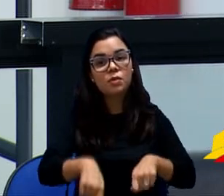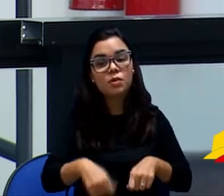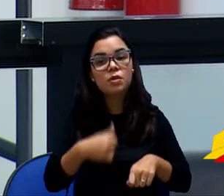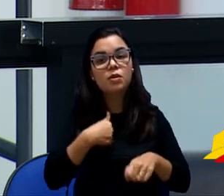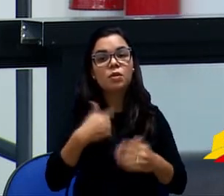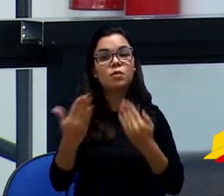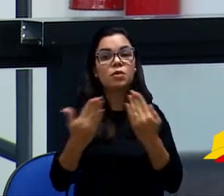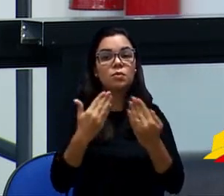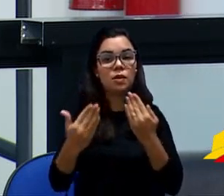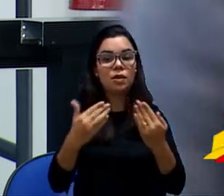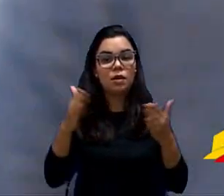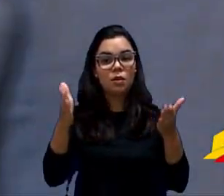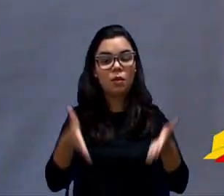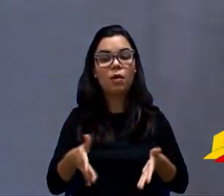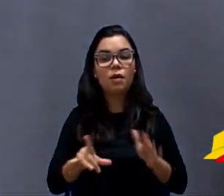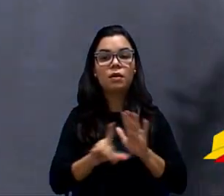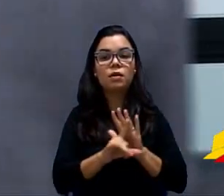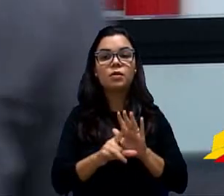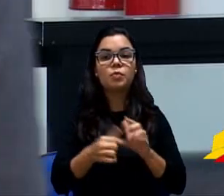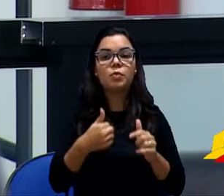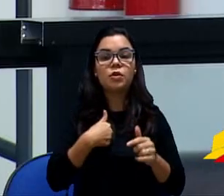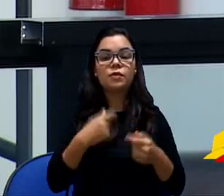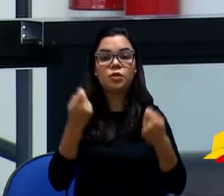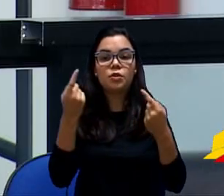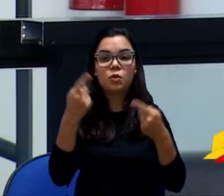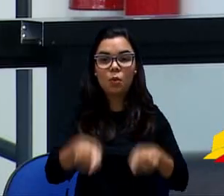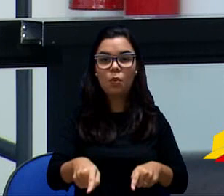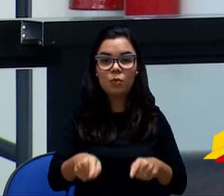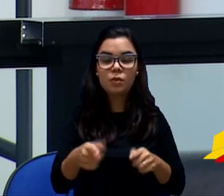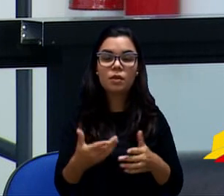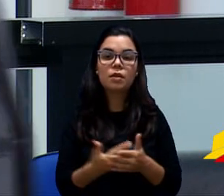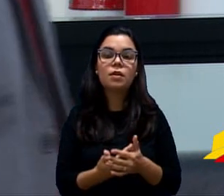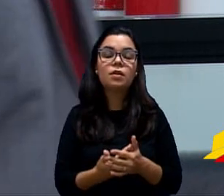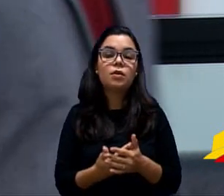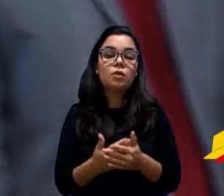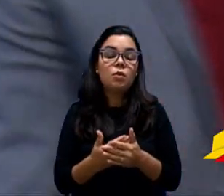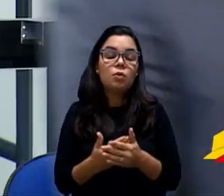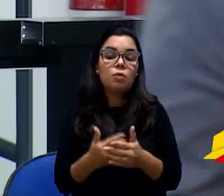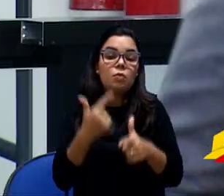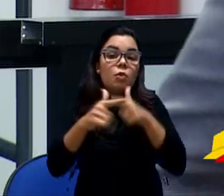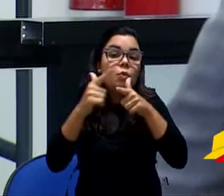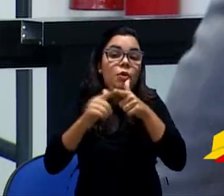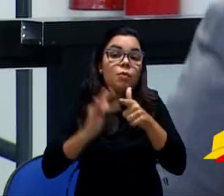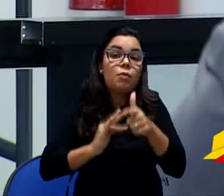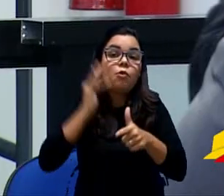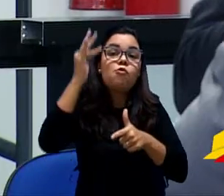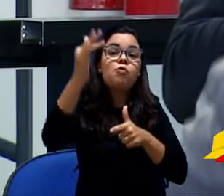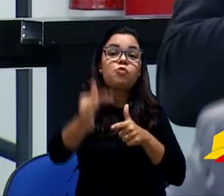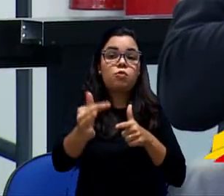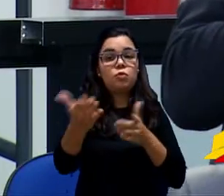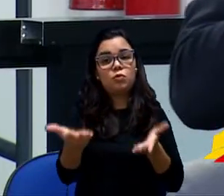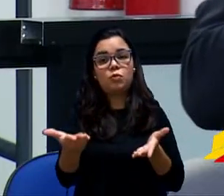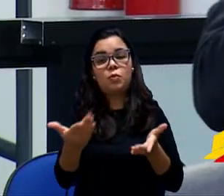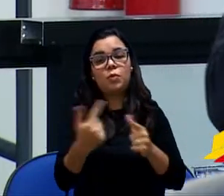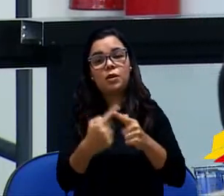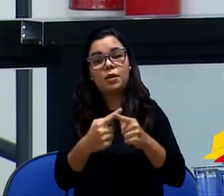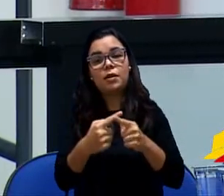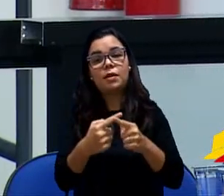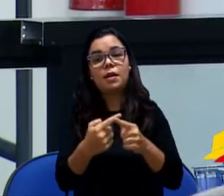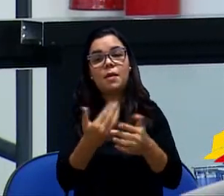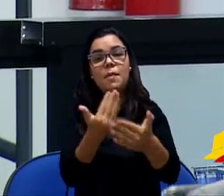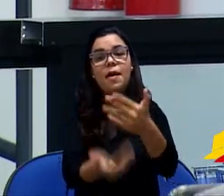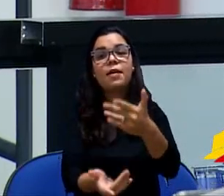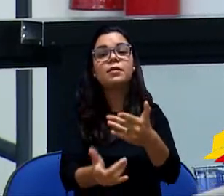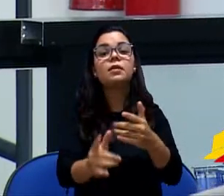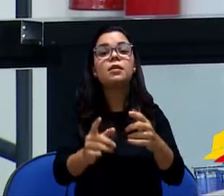discutindo agora aqui, ela pode vir de encontro a sanar um problema para o futuro, porque quem perde é a Sorocaba inteiro. Porque, veja bem, existe um condomínio usando